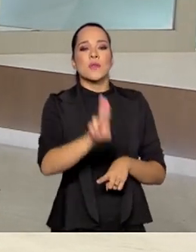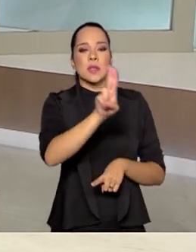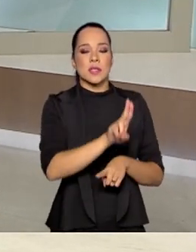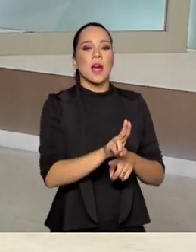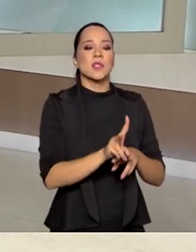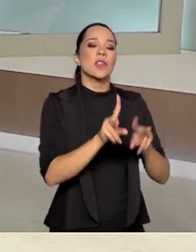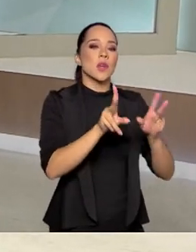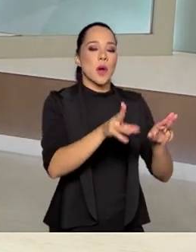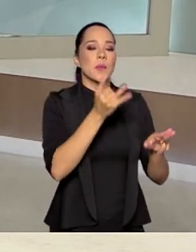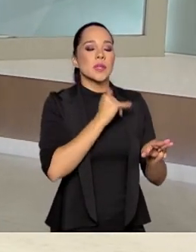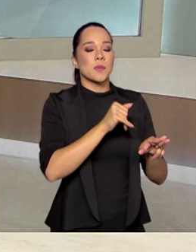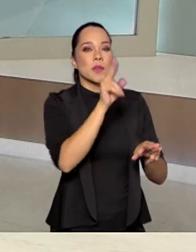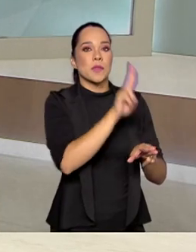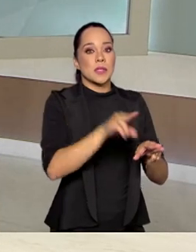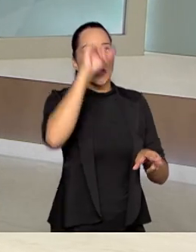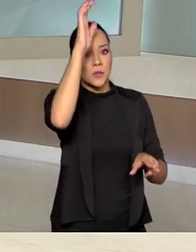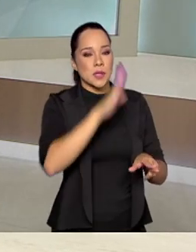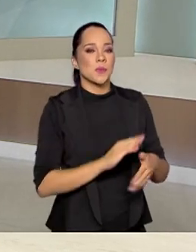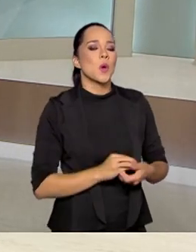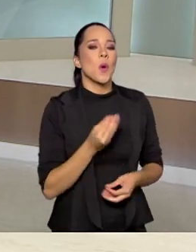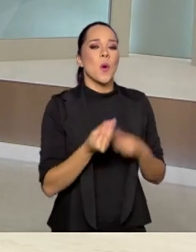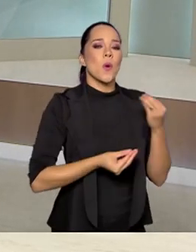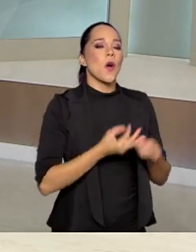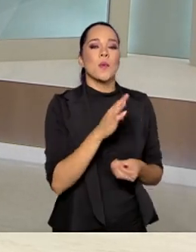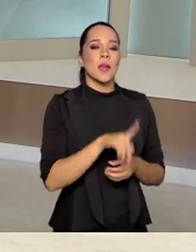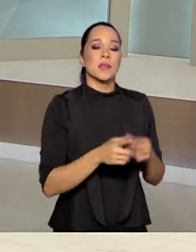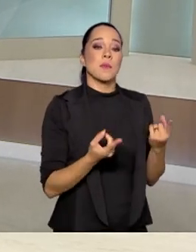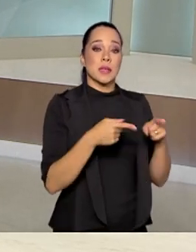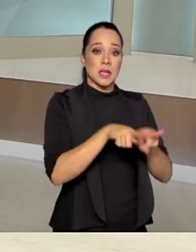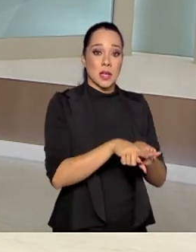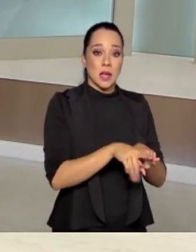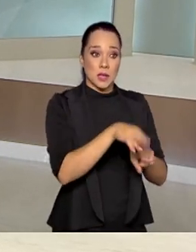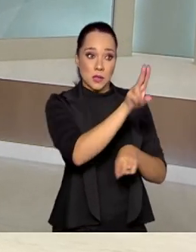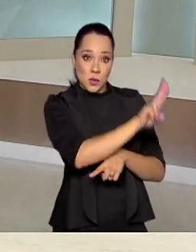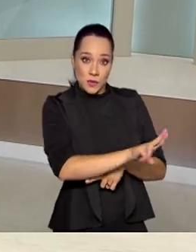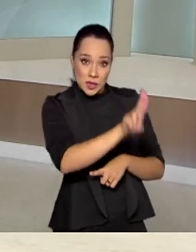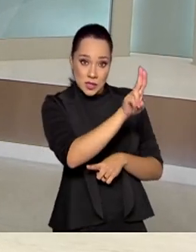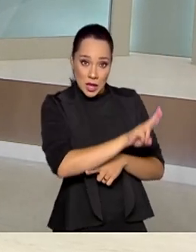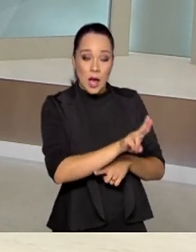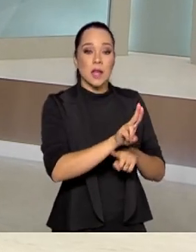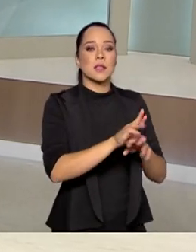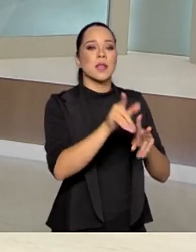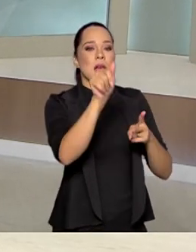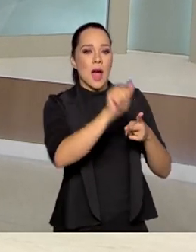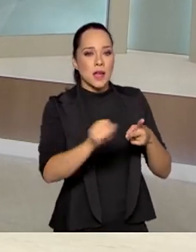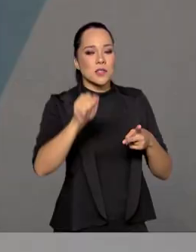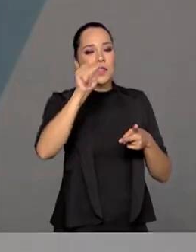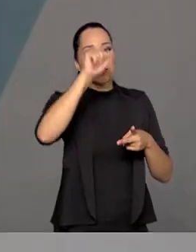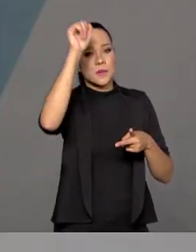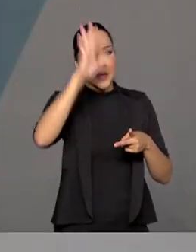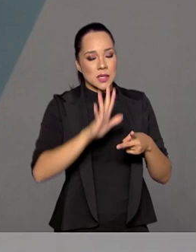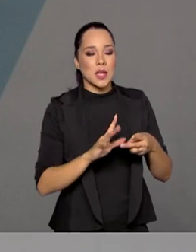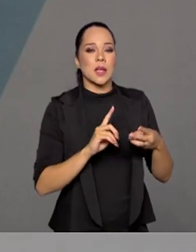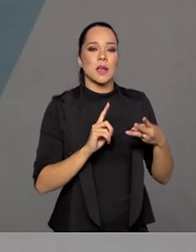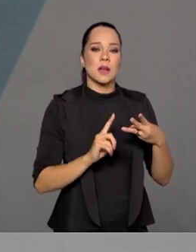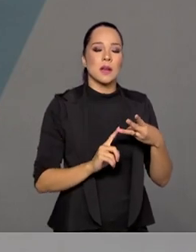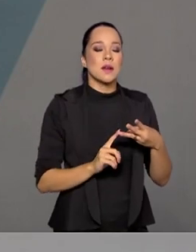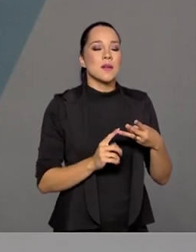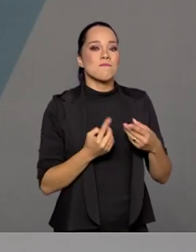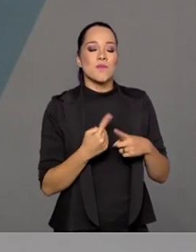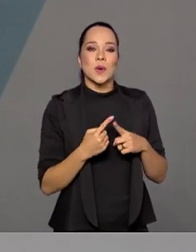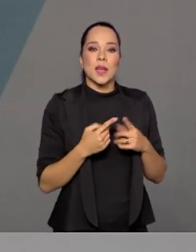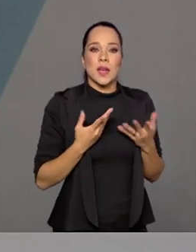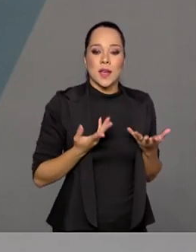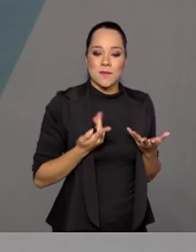como a rede de universidades no Brasil. Como é que é essa parceria entre essas universidades, a Agência Espacial Brasileira, porque